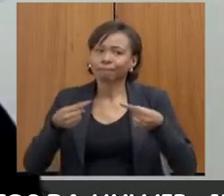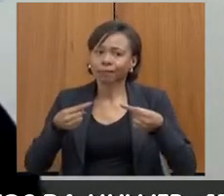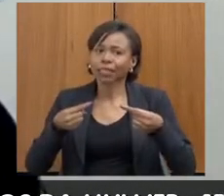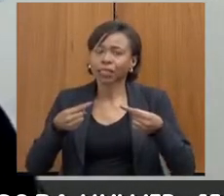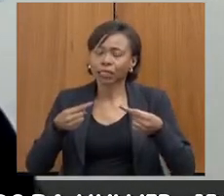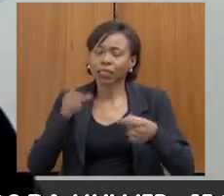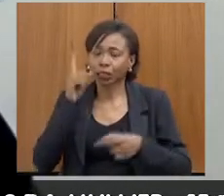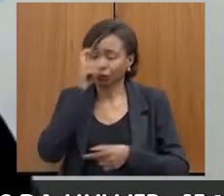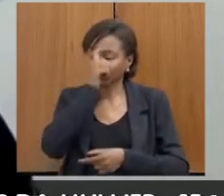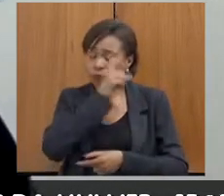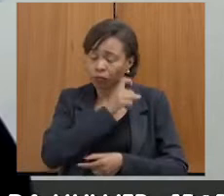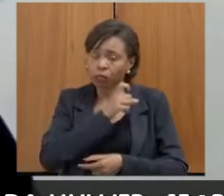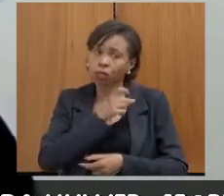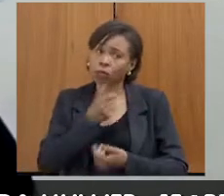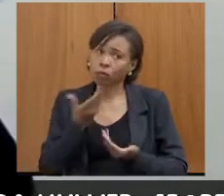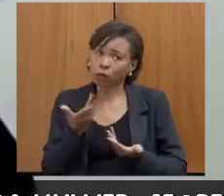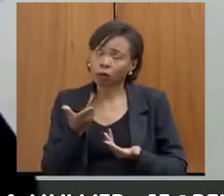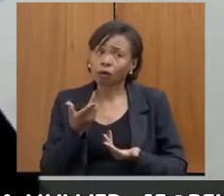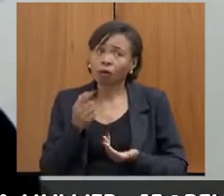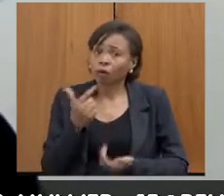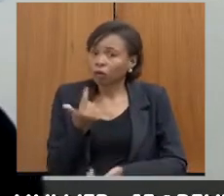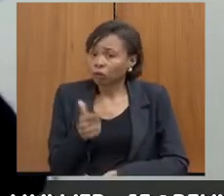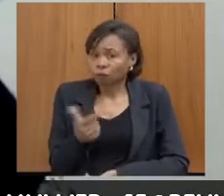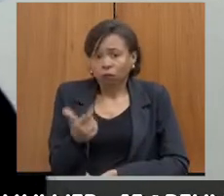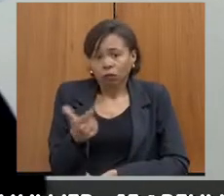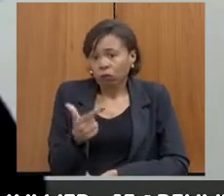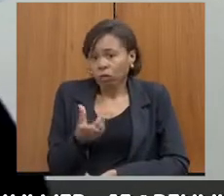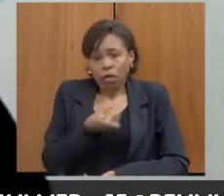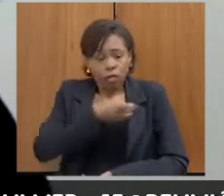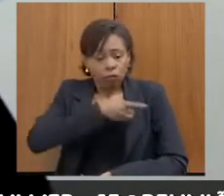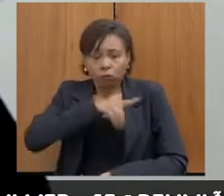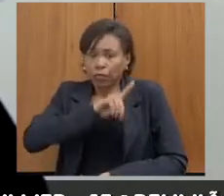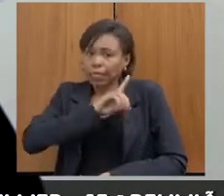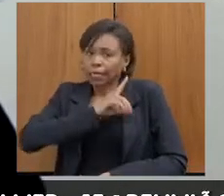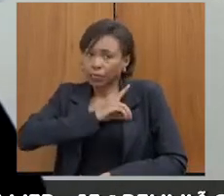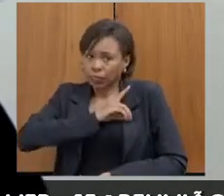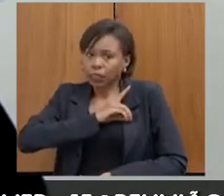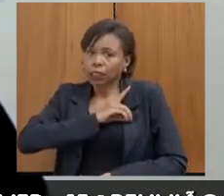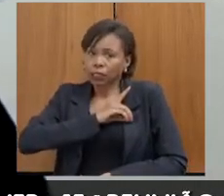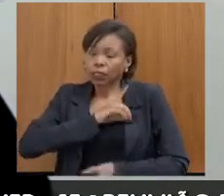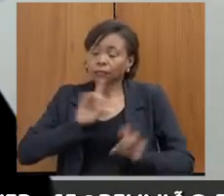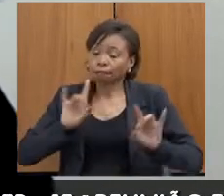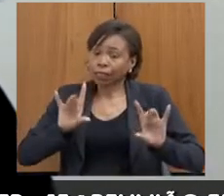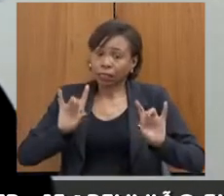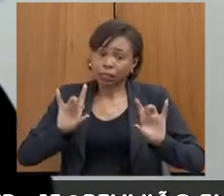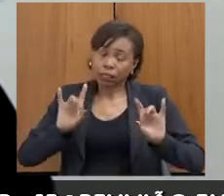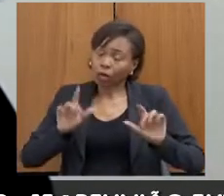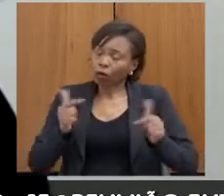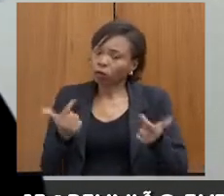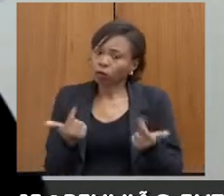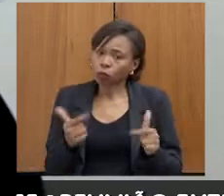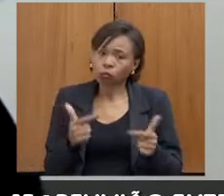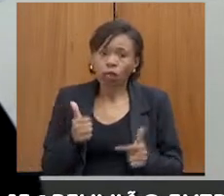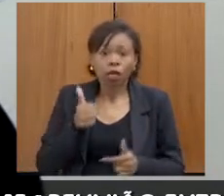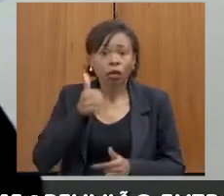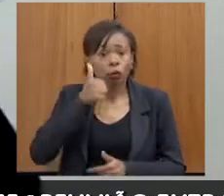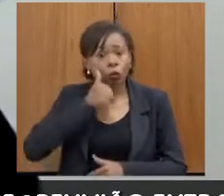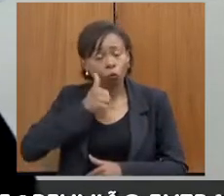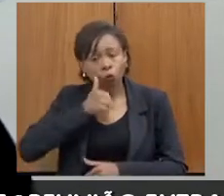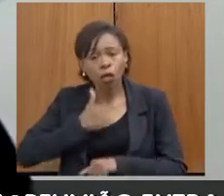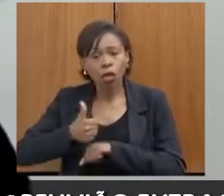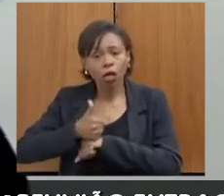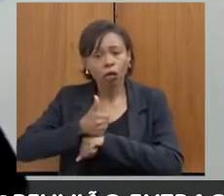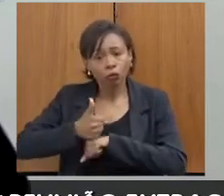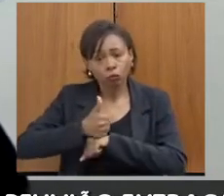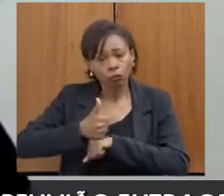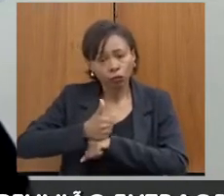então uma das limitações é essa, não termos uma delegacia especializada, não termos uma delegada, não termos uma